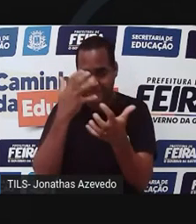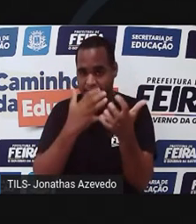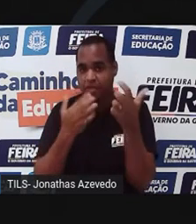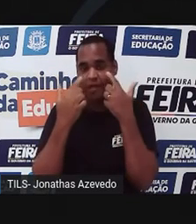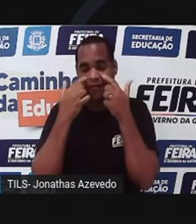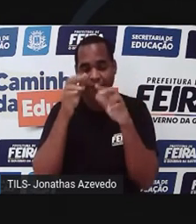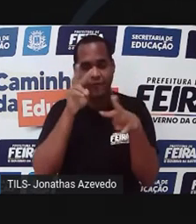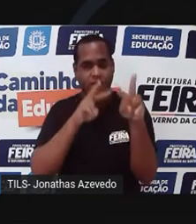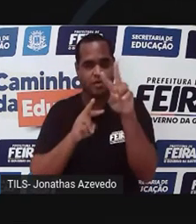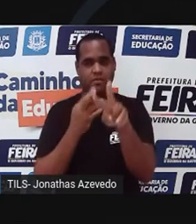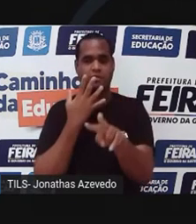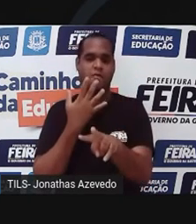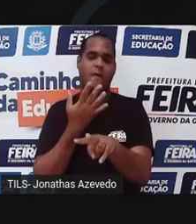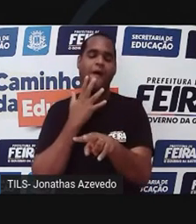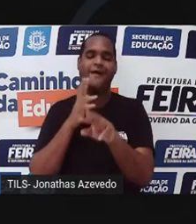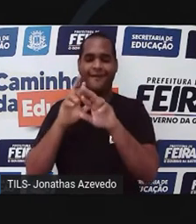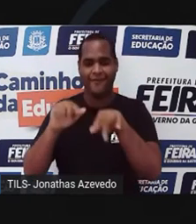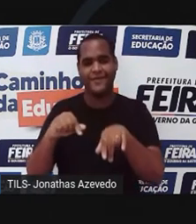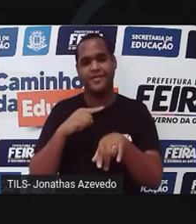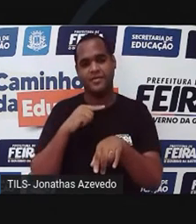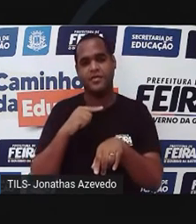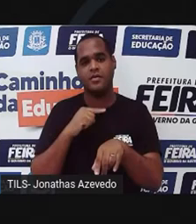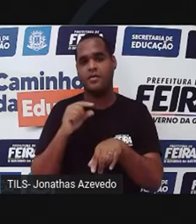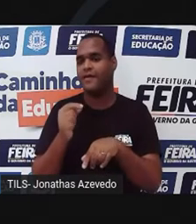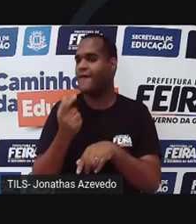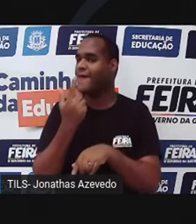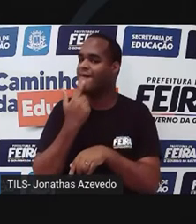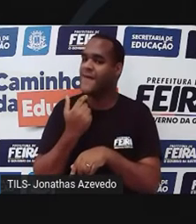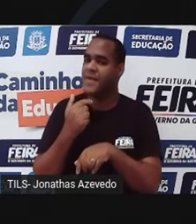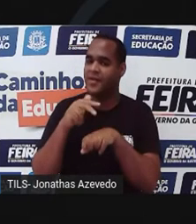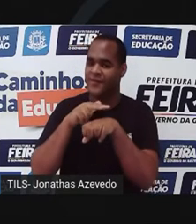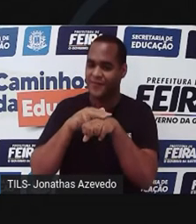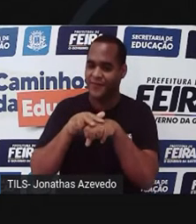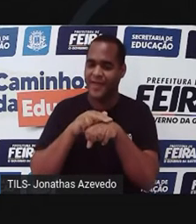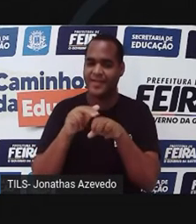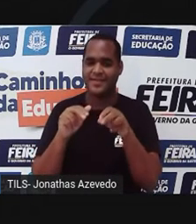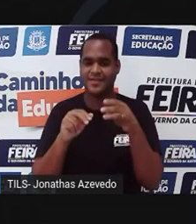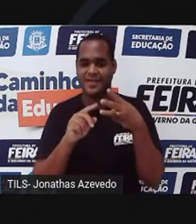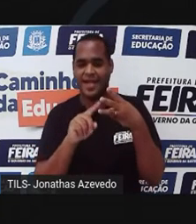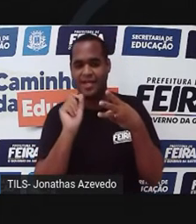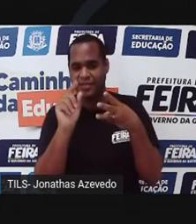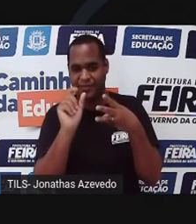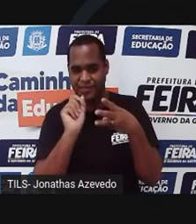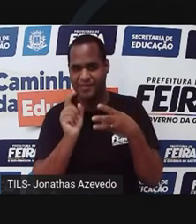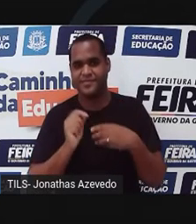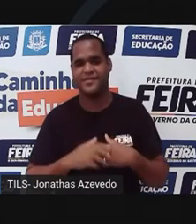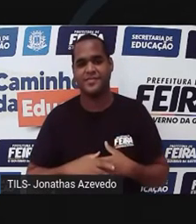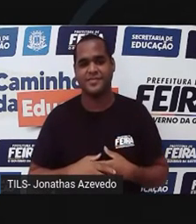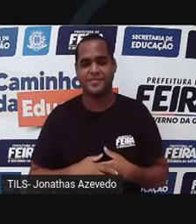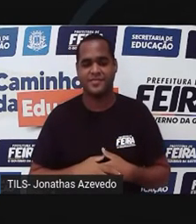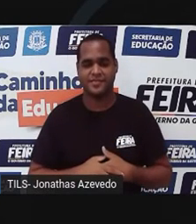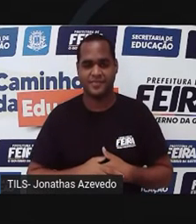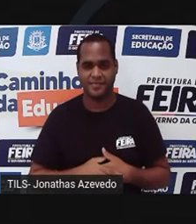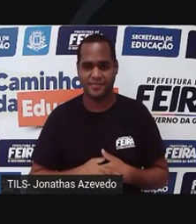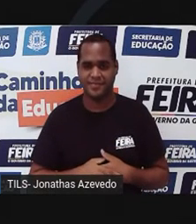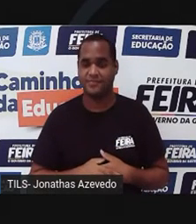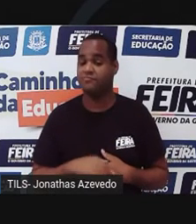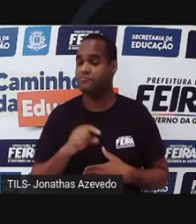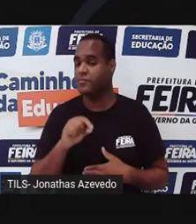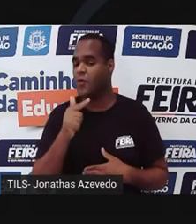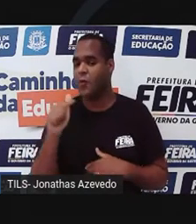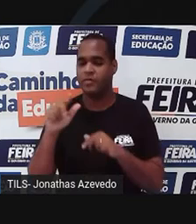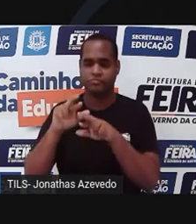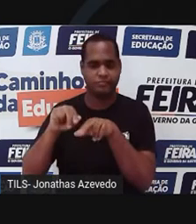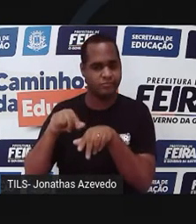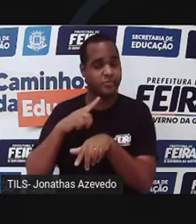detecção de algumas cores, principalmente o vermelho, o verde e azul. Quais são as outras formas de se adquirir?